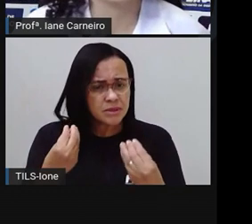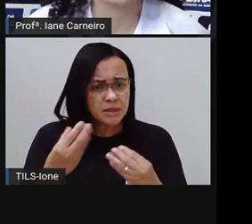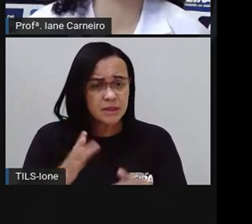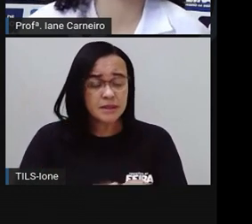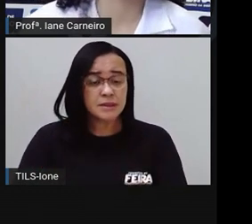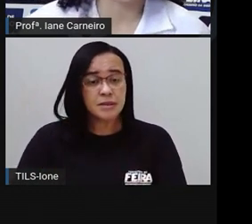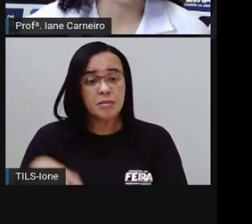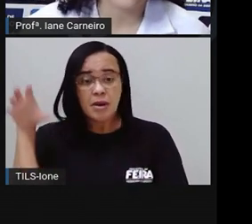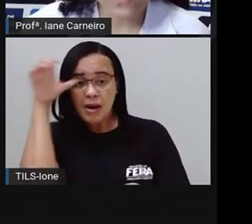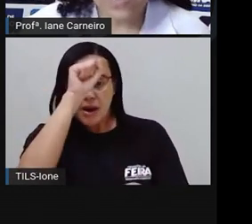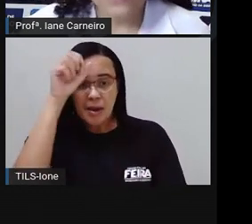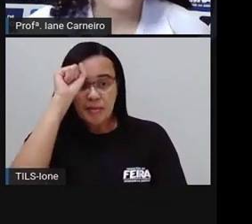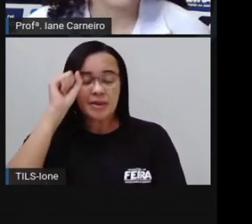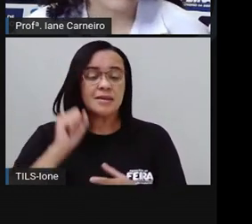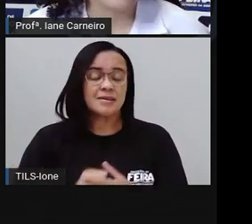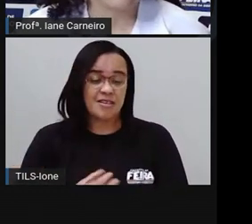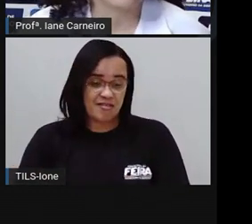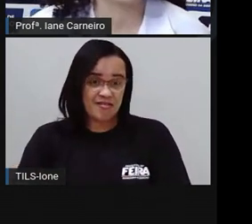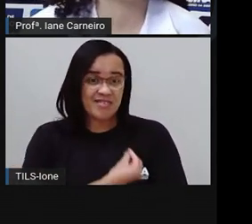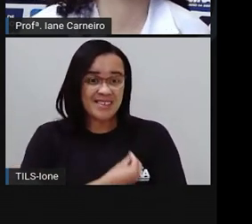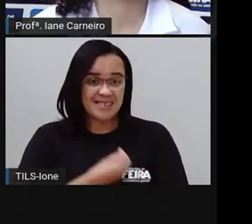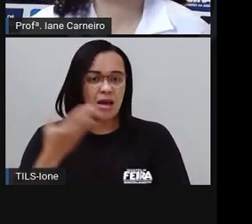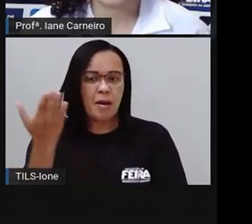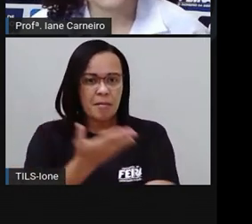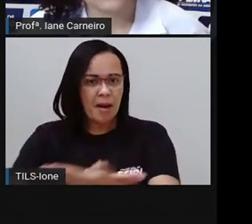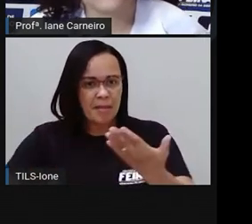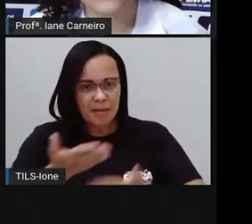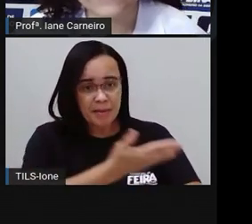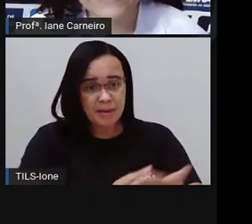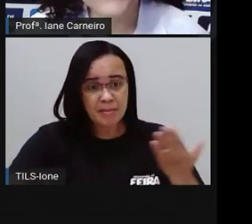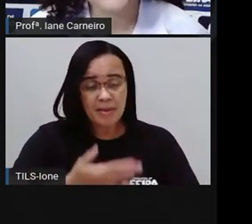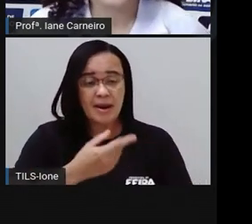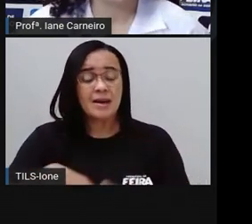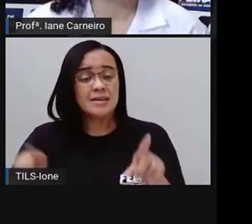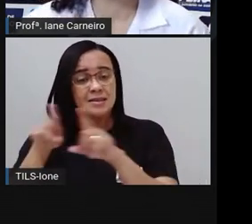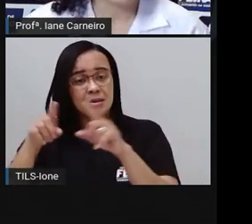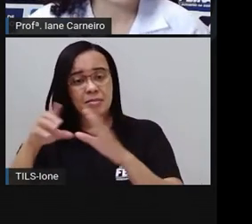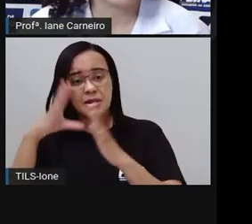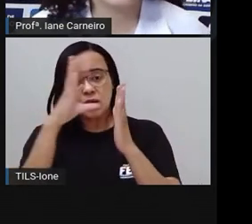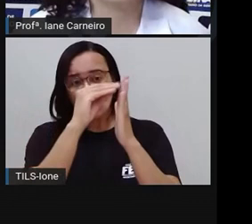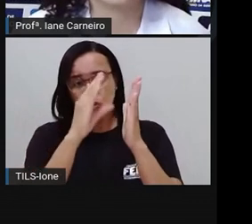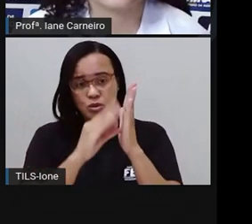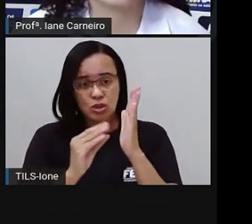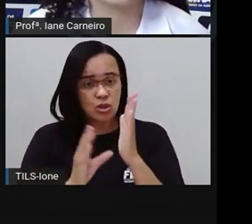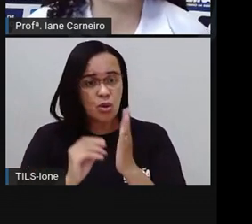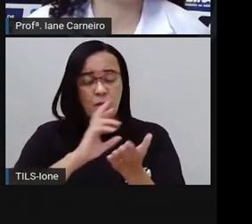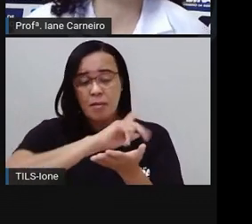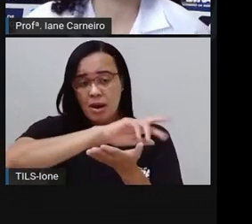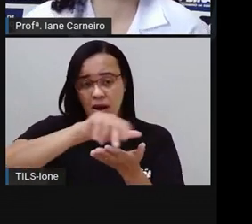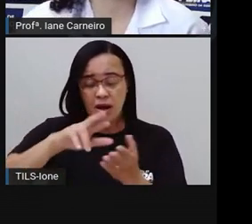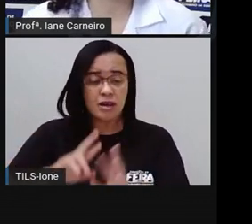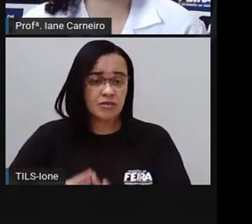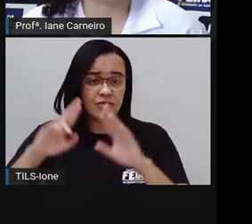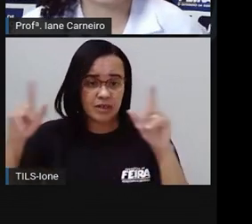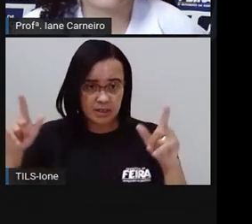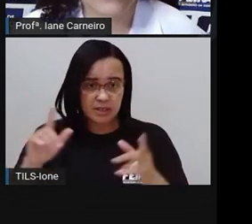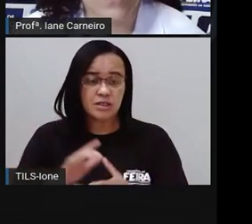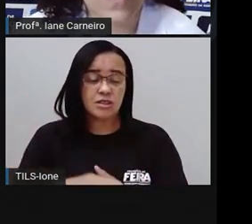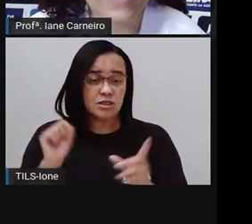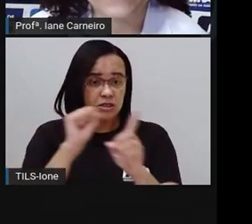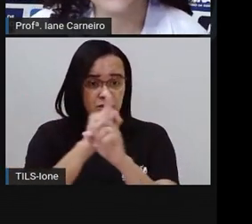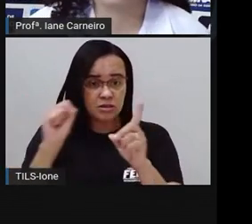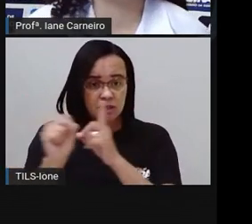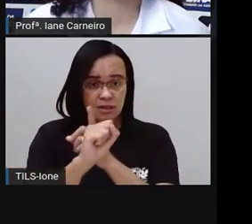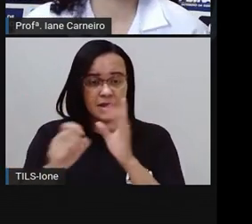diversos outros conteúdos que fazem parte da nossa sociedade, certo? Então, além das características físicas da